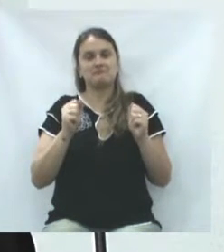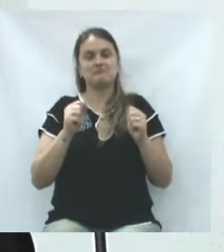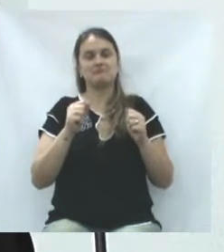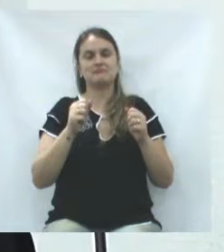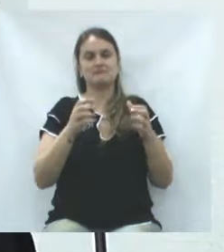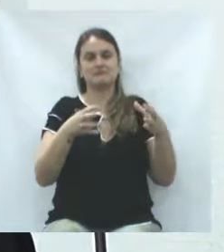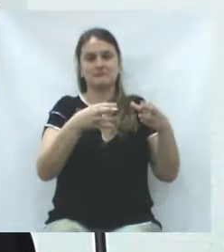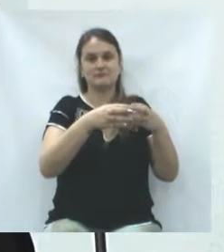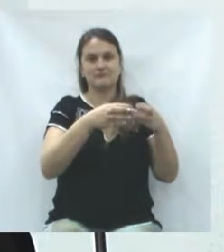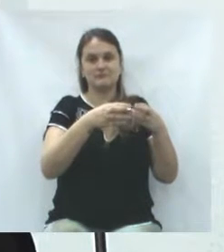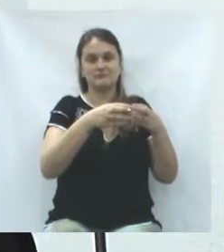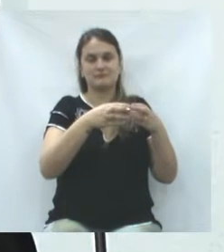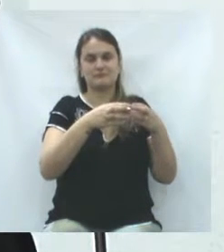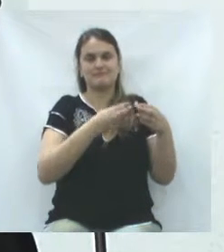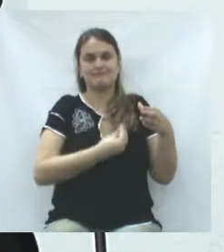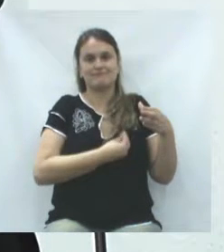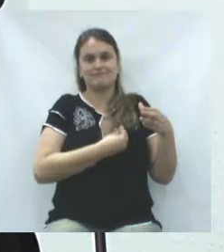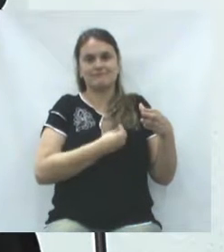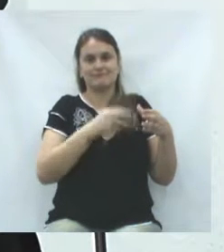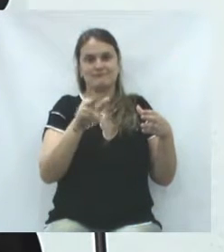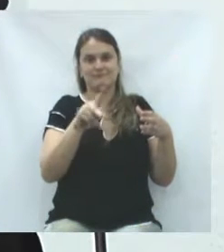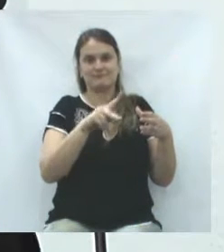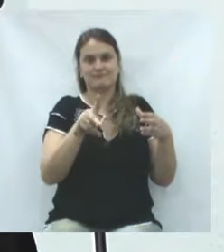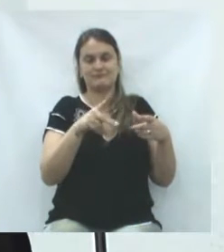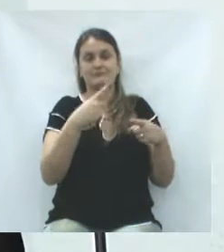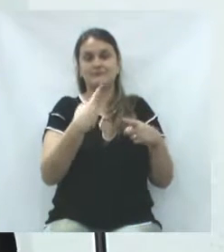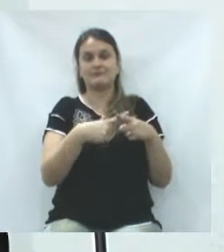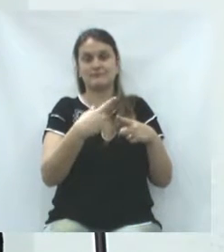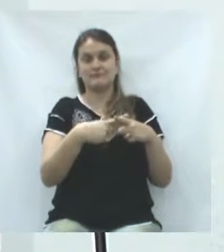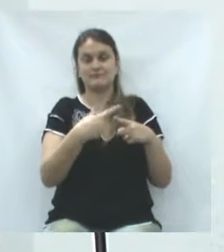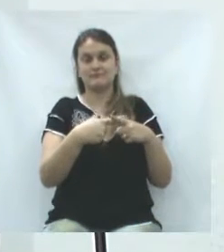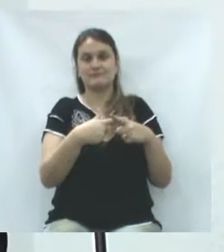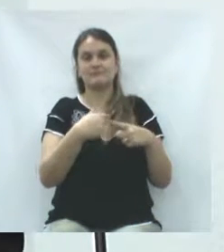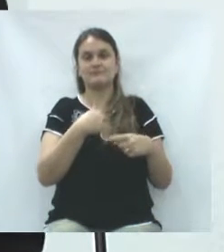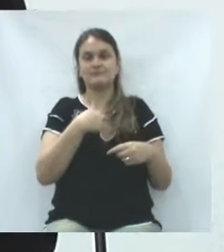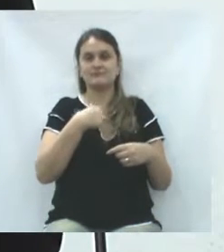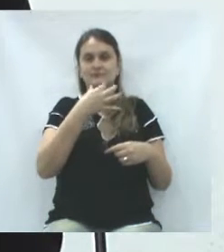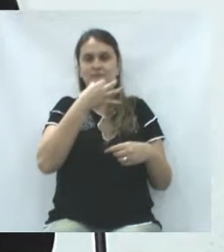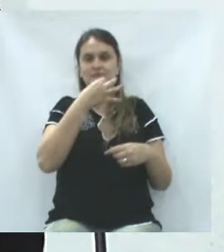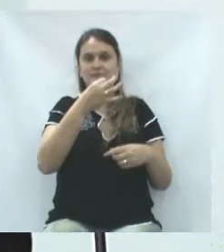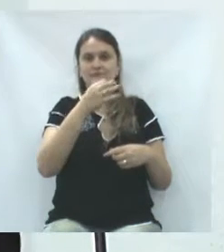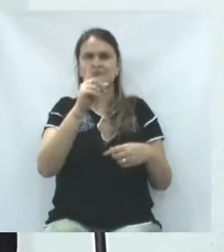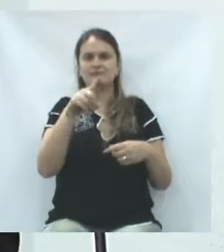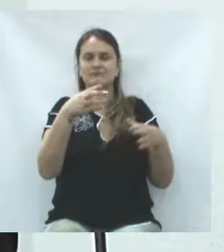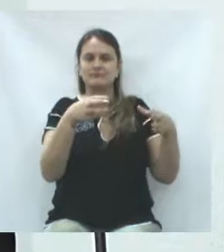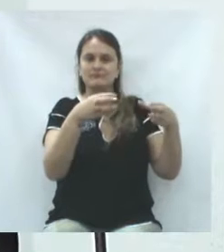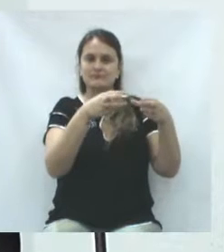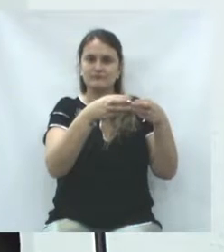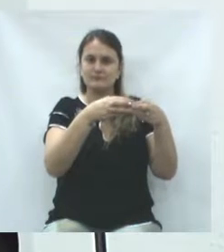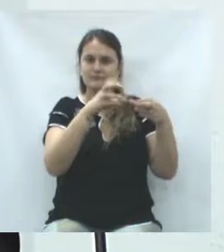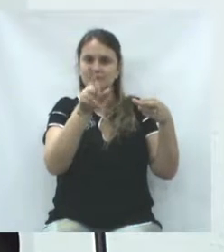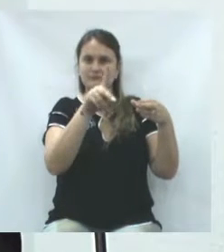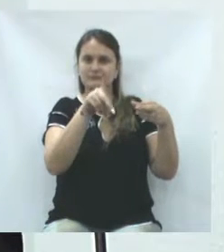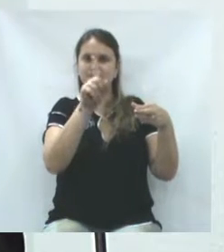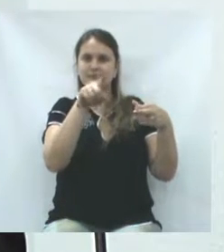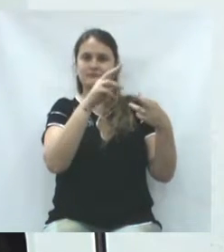parte dessa classe de professor, uma vez que considero que é uma das classes